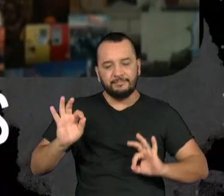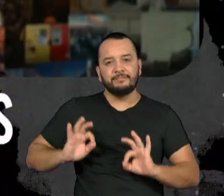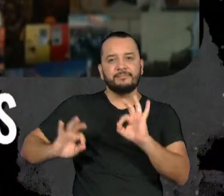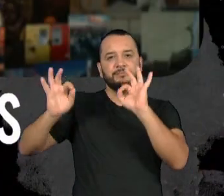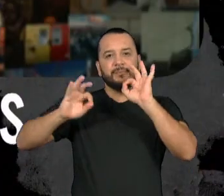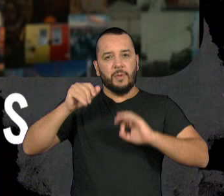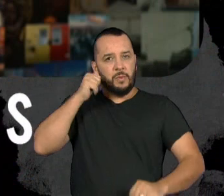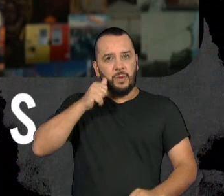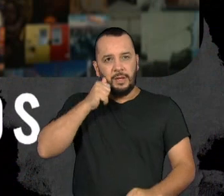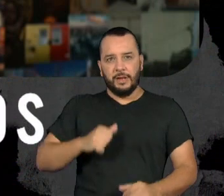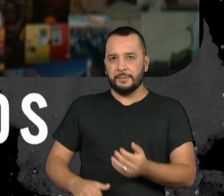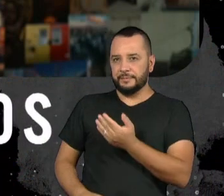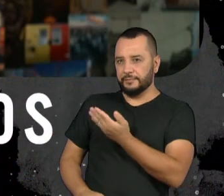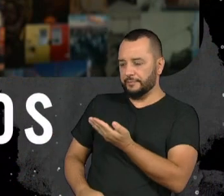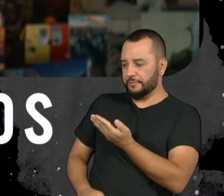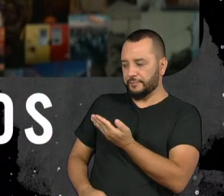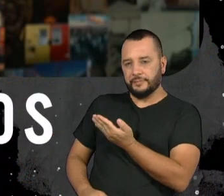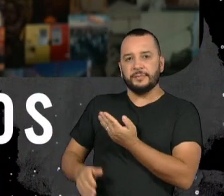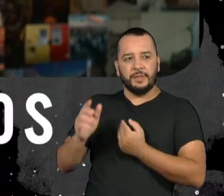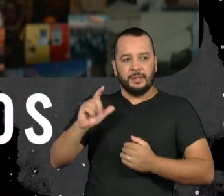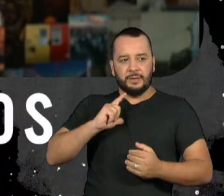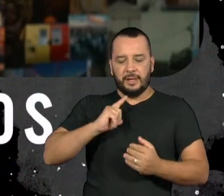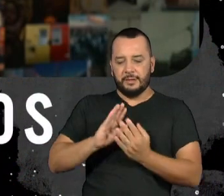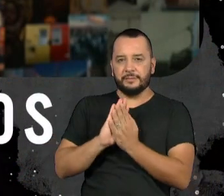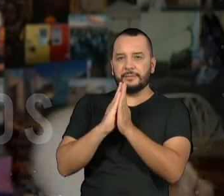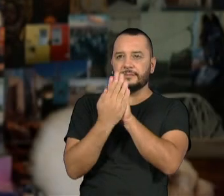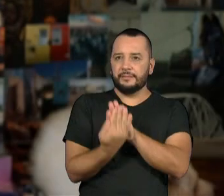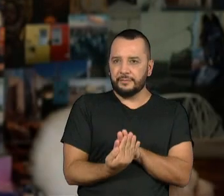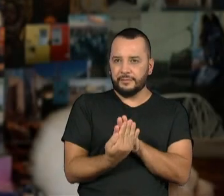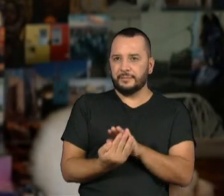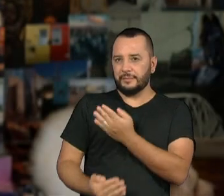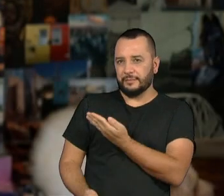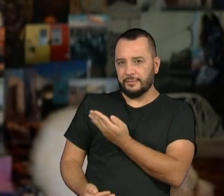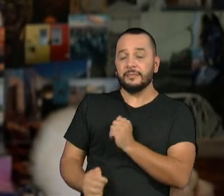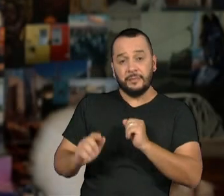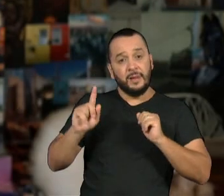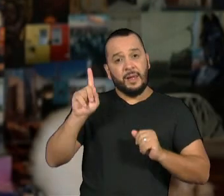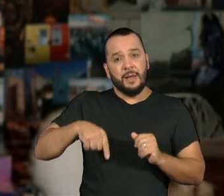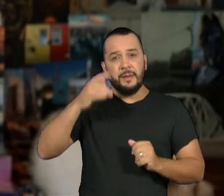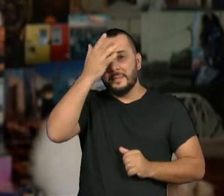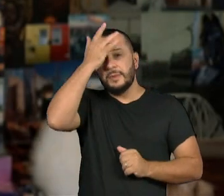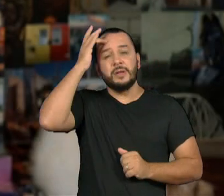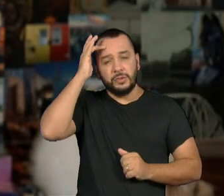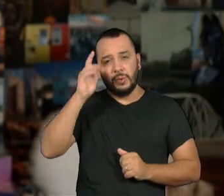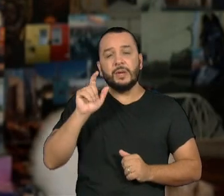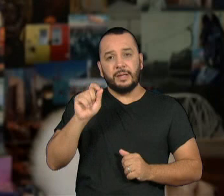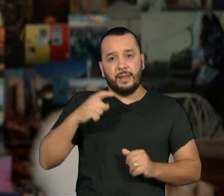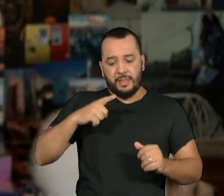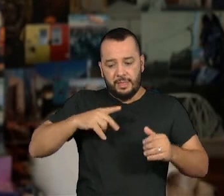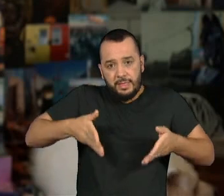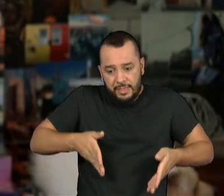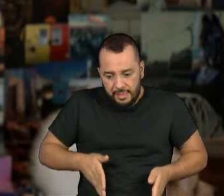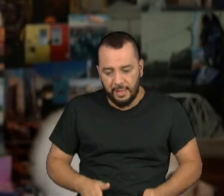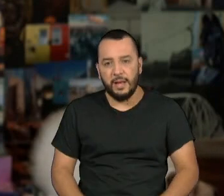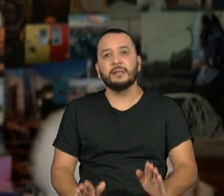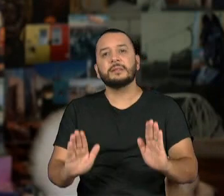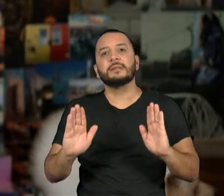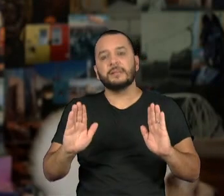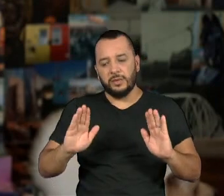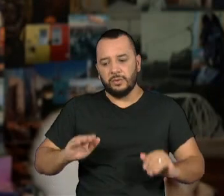Pessoas transgêneras ou transexuais são as pessoas que, ao nascerem, elas